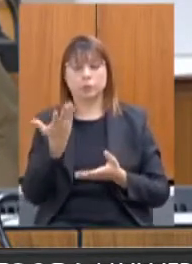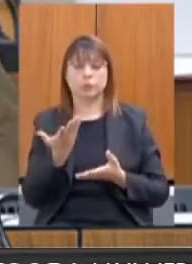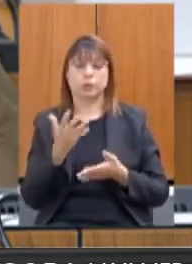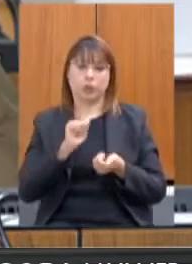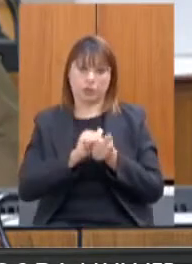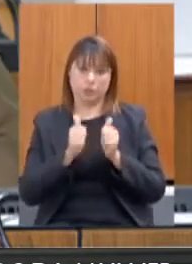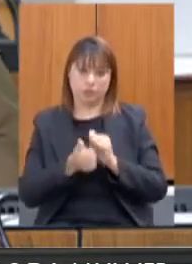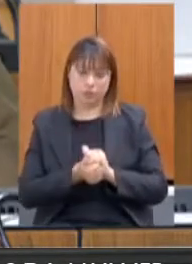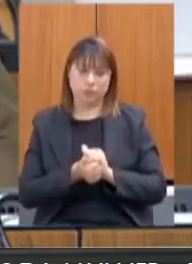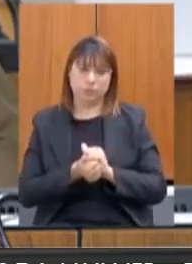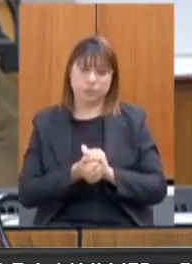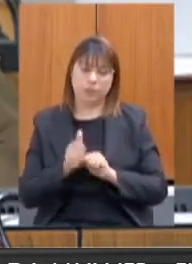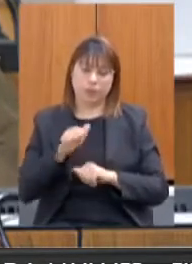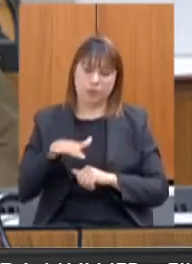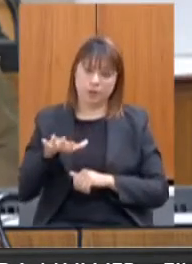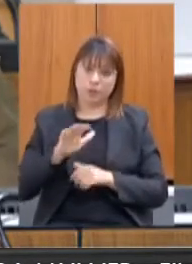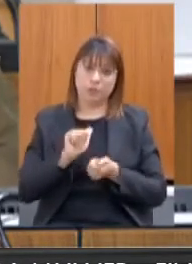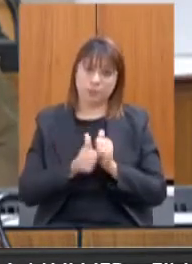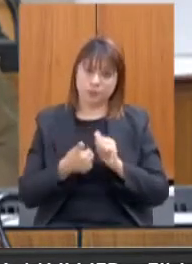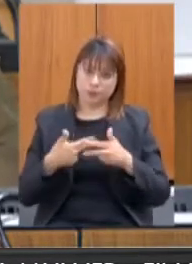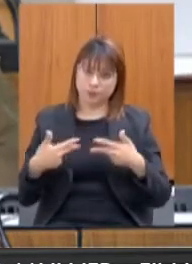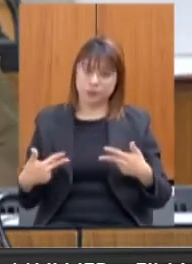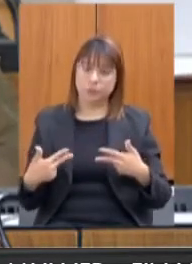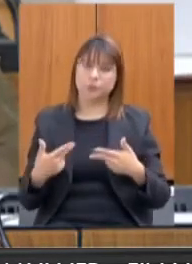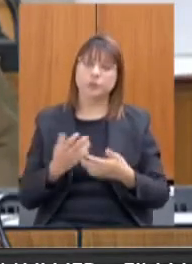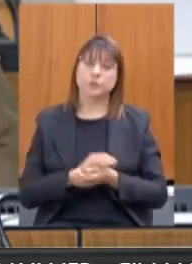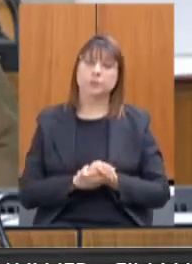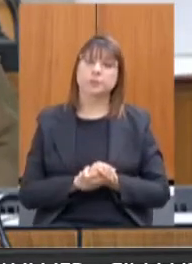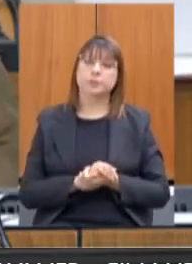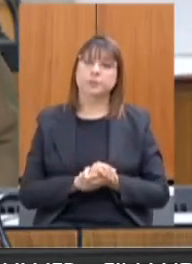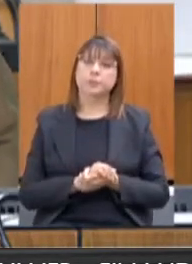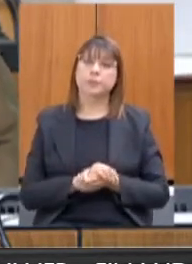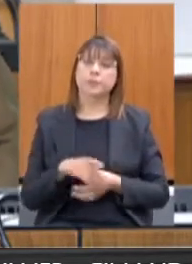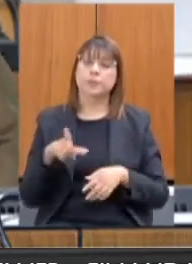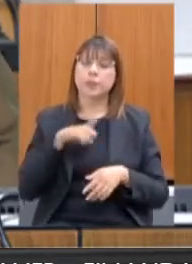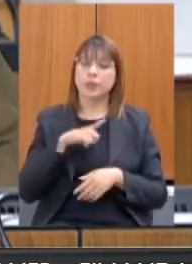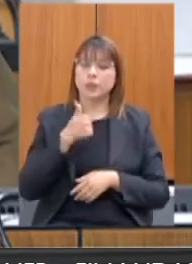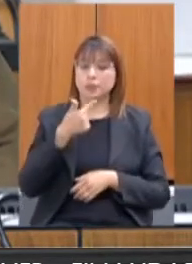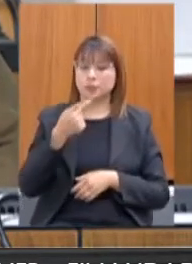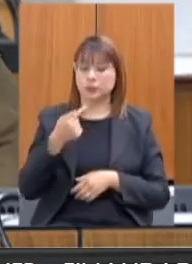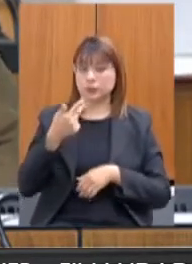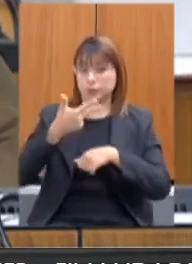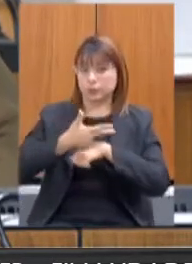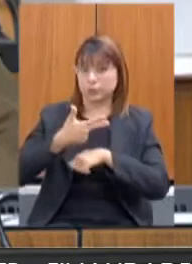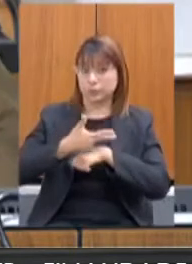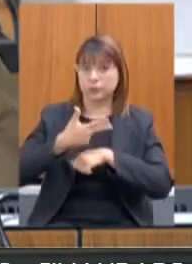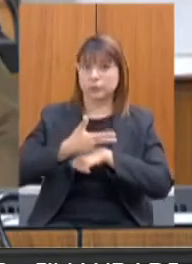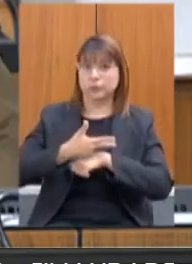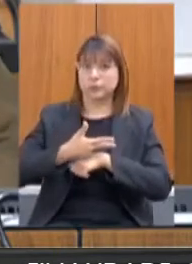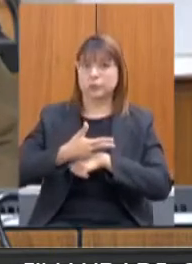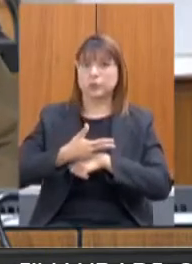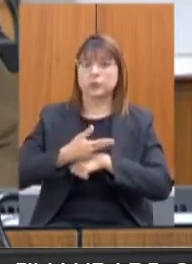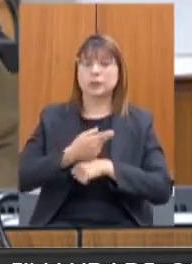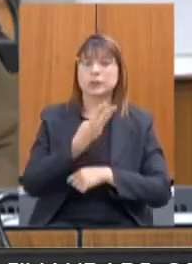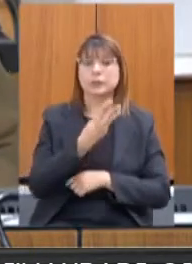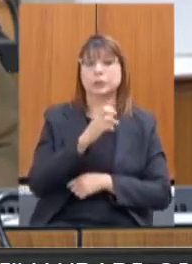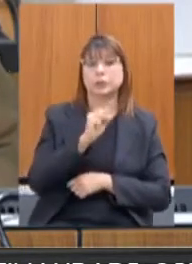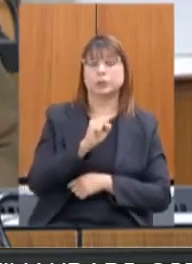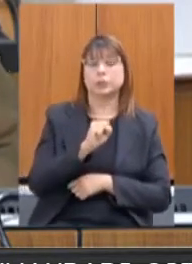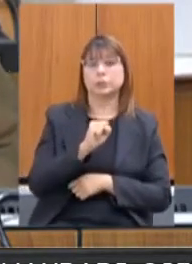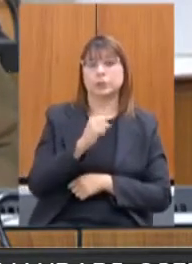Essa campanha teve 17 vídeos publicados e tivemos um alcance de 38